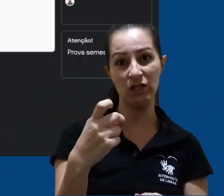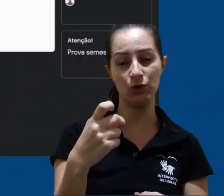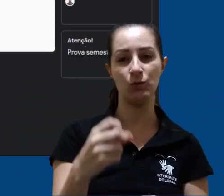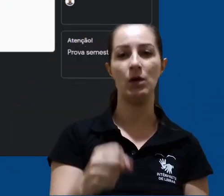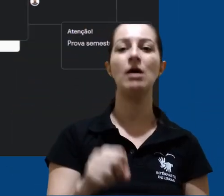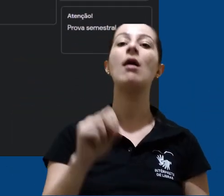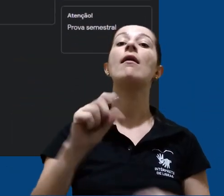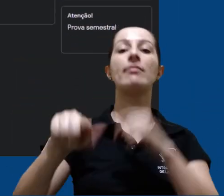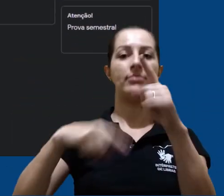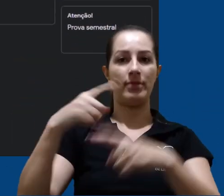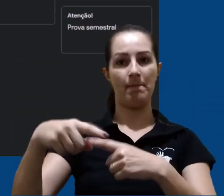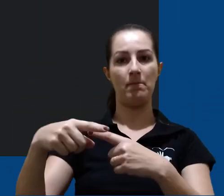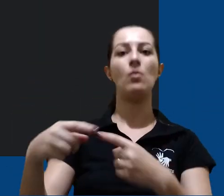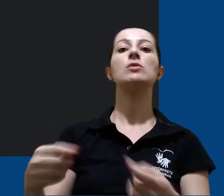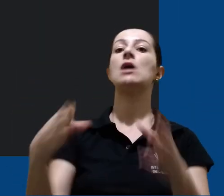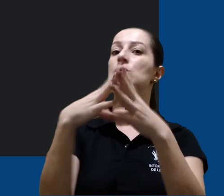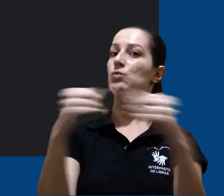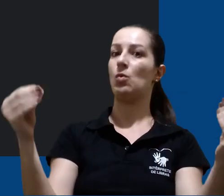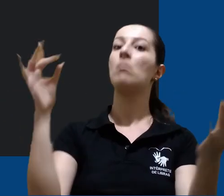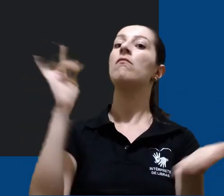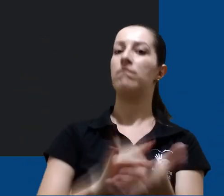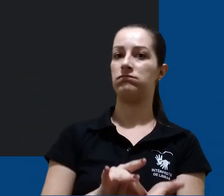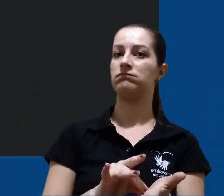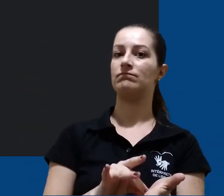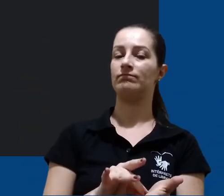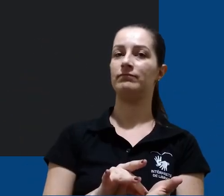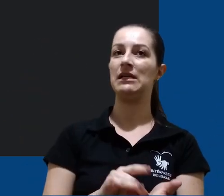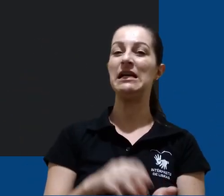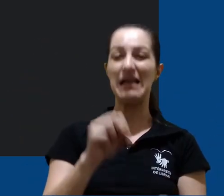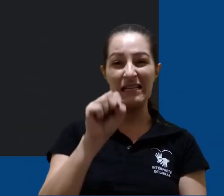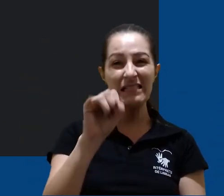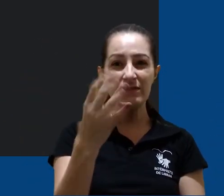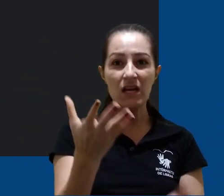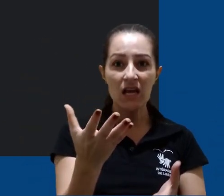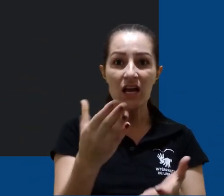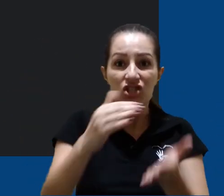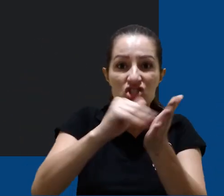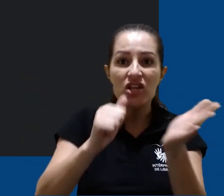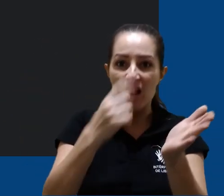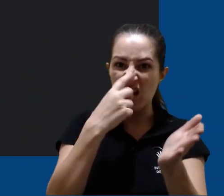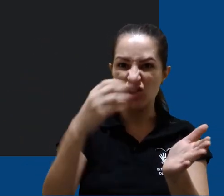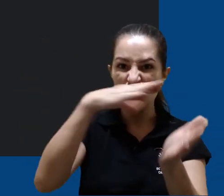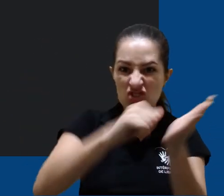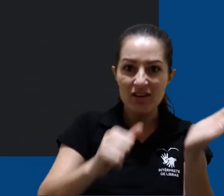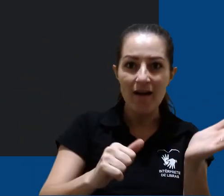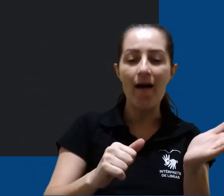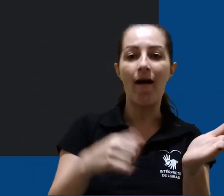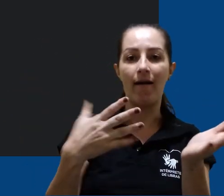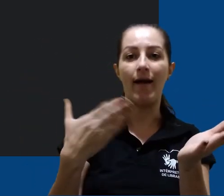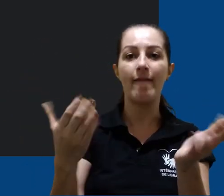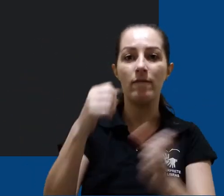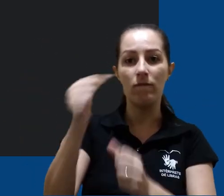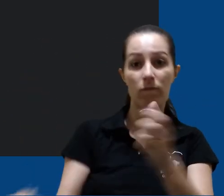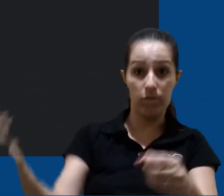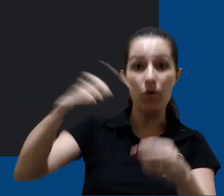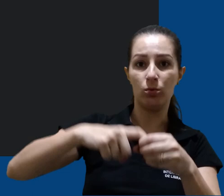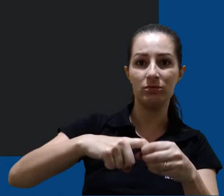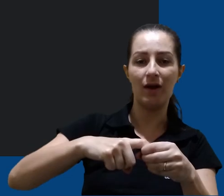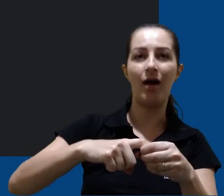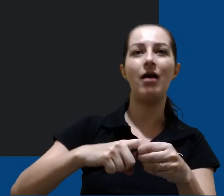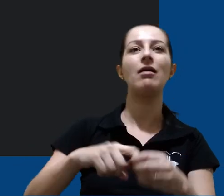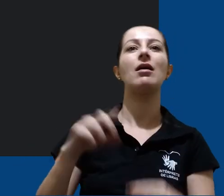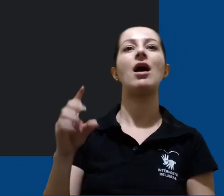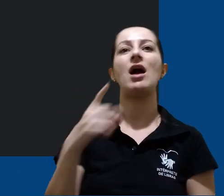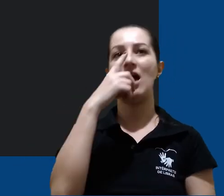eles serão deletados permanentemente. Para remover um item da lixeira, posicione o mouse sobre a nota que deseja restaurar